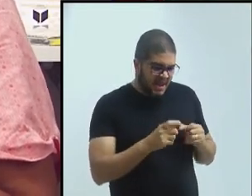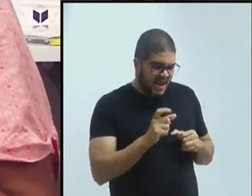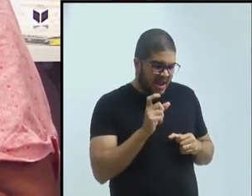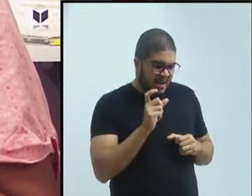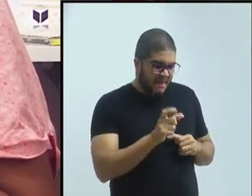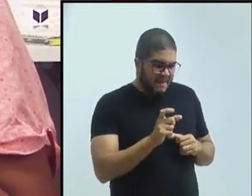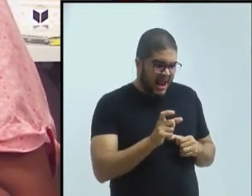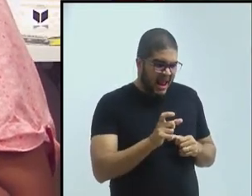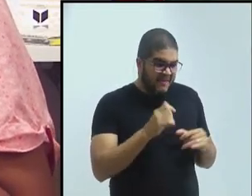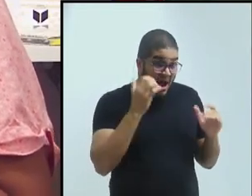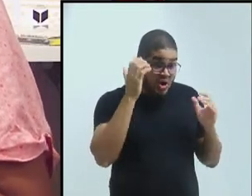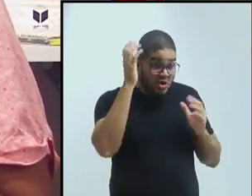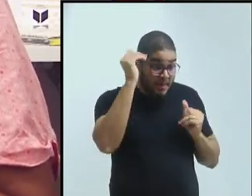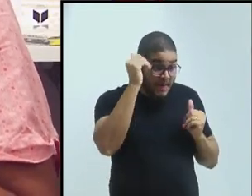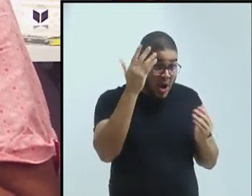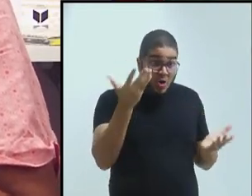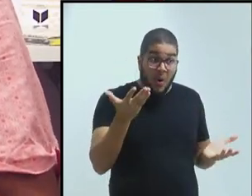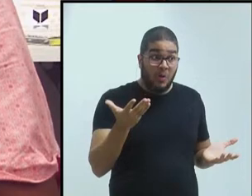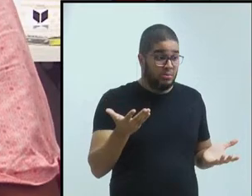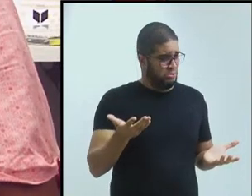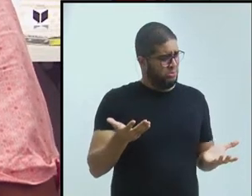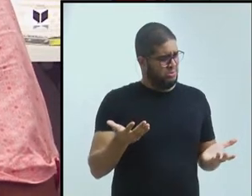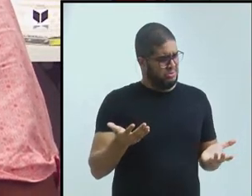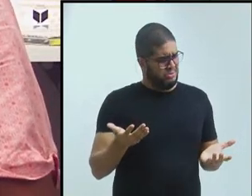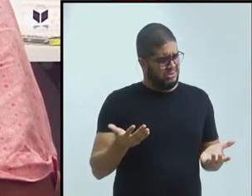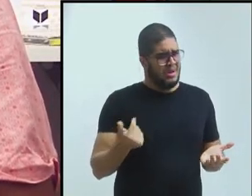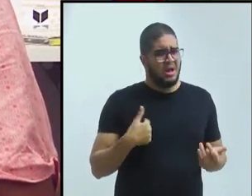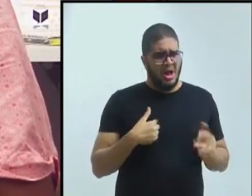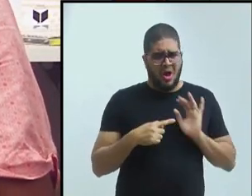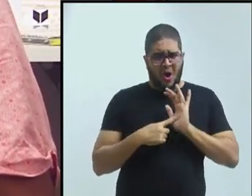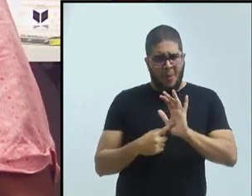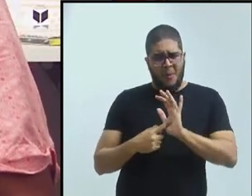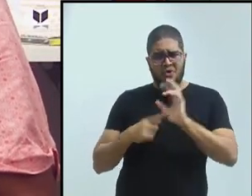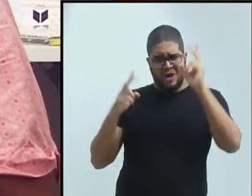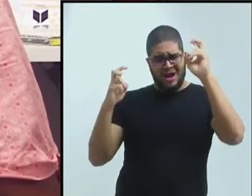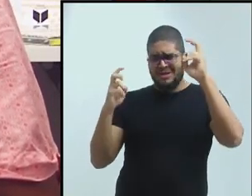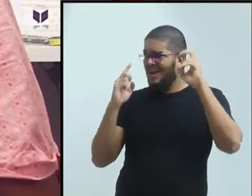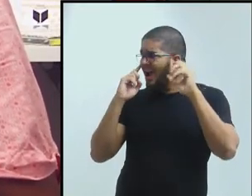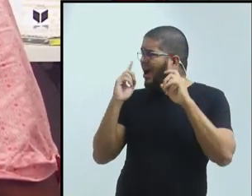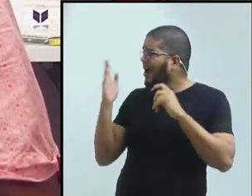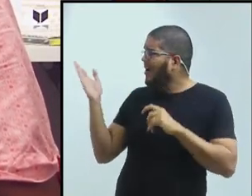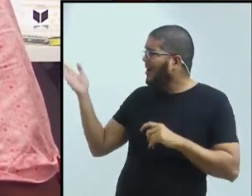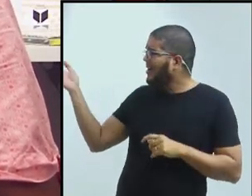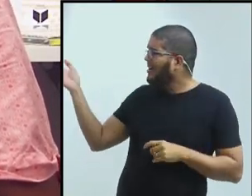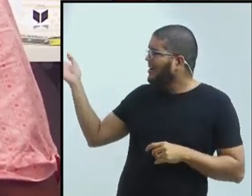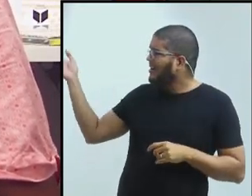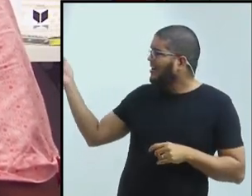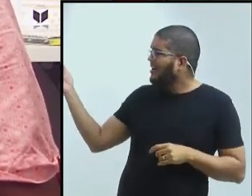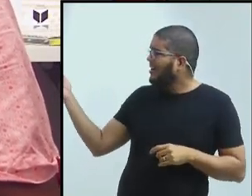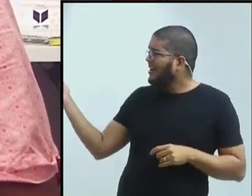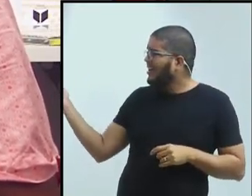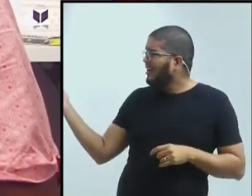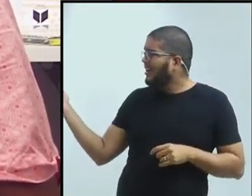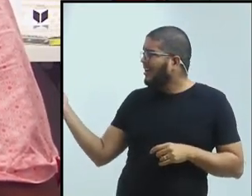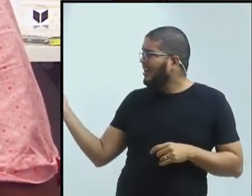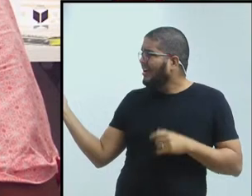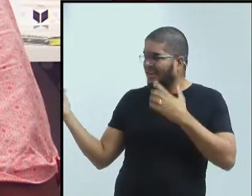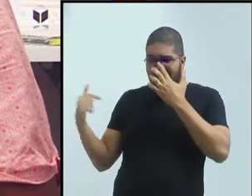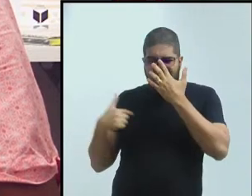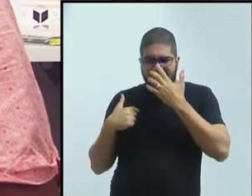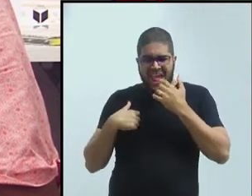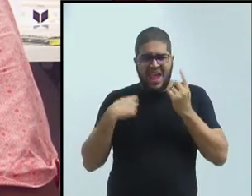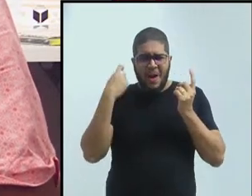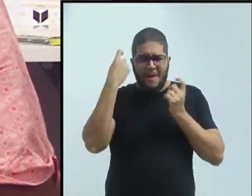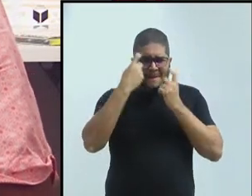escritas em espanhol. Eu até trouxe alguns trechos aí que começam a deixar preocupado, porque quando a gente estava ali, a gente